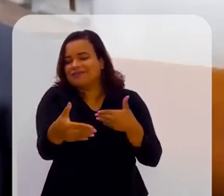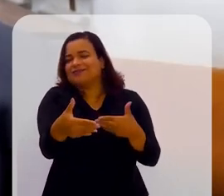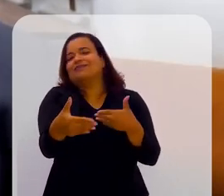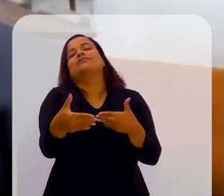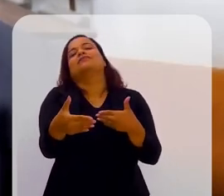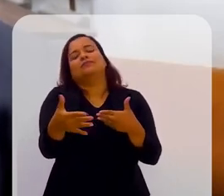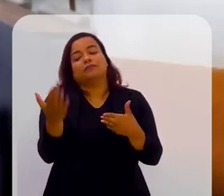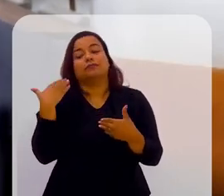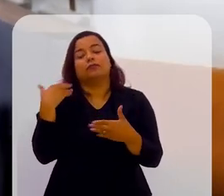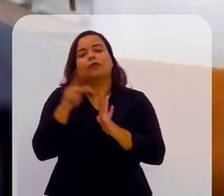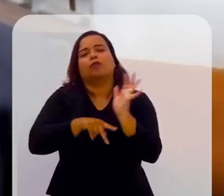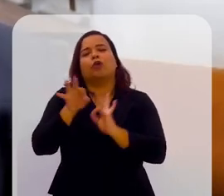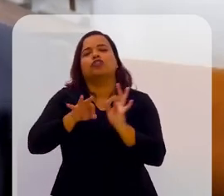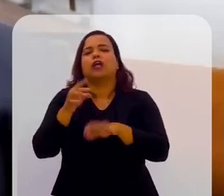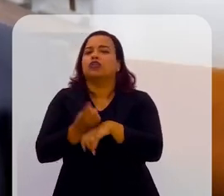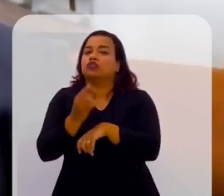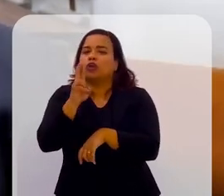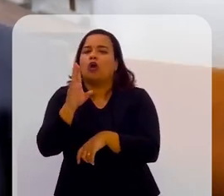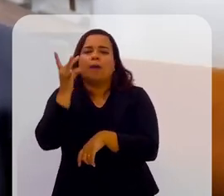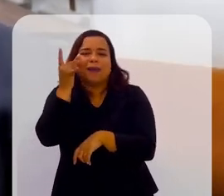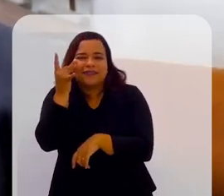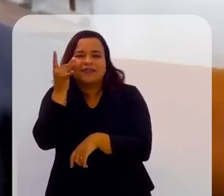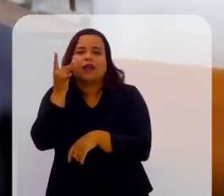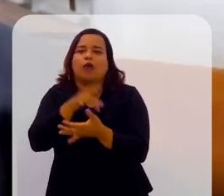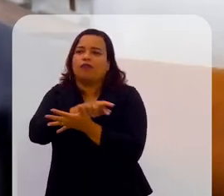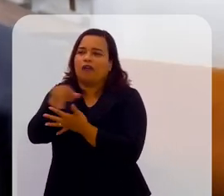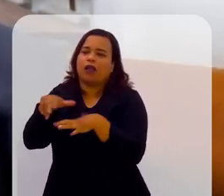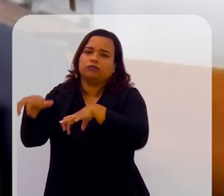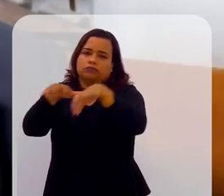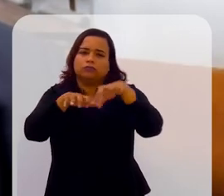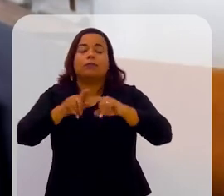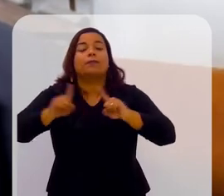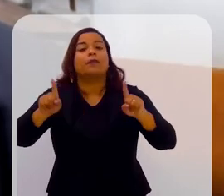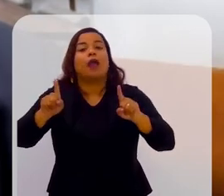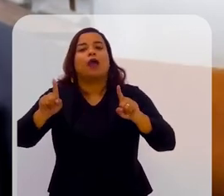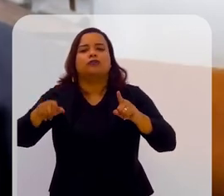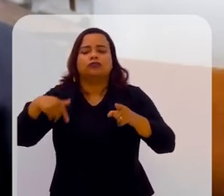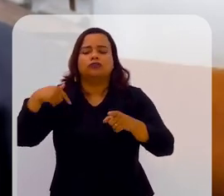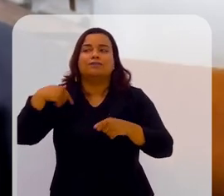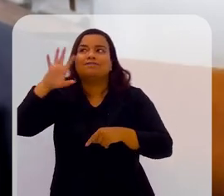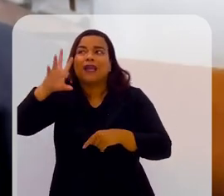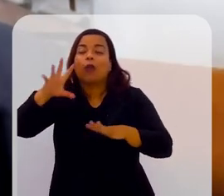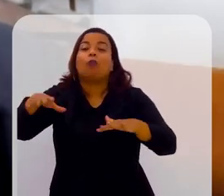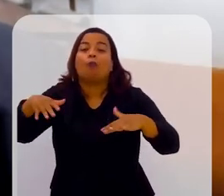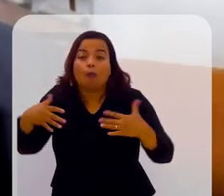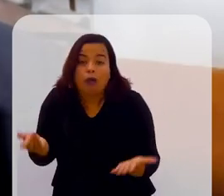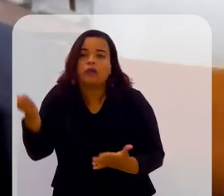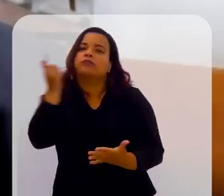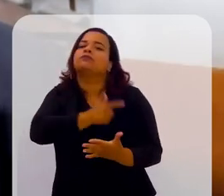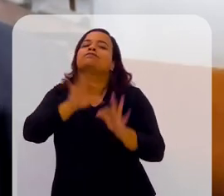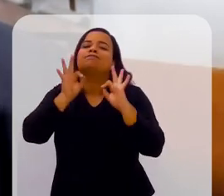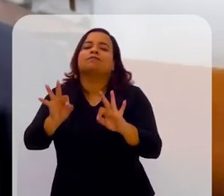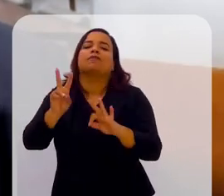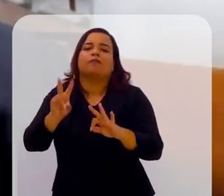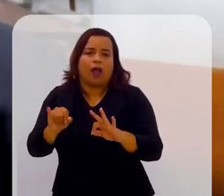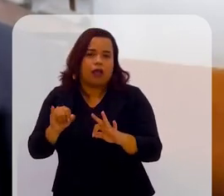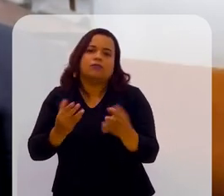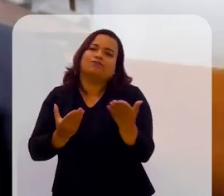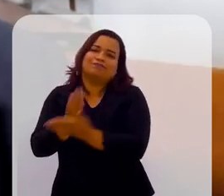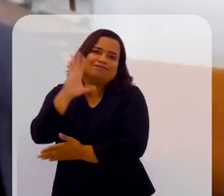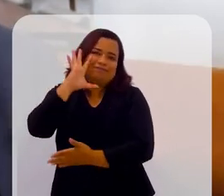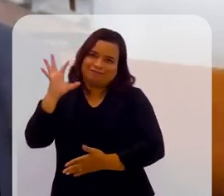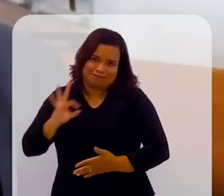nós começamos um projeto de doutorados presenciais, mas a gente não consegue prever exatamente quando isso será